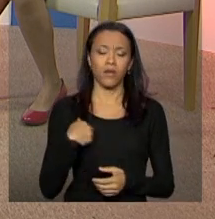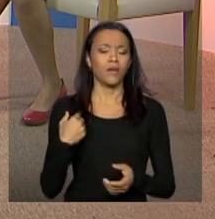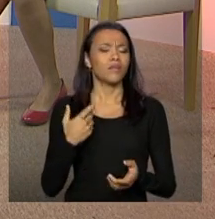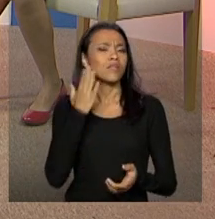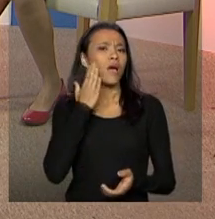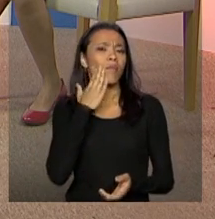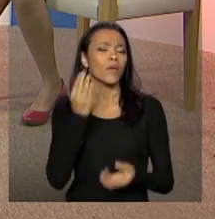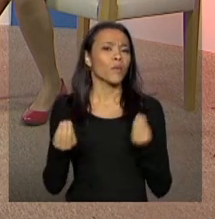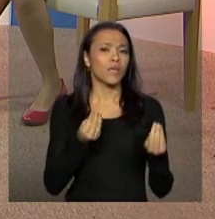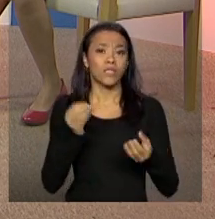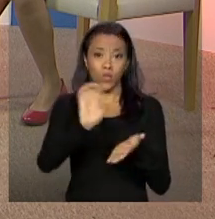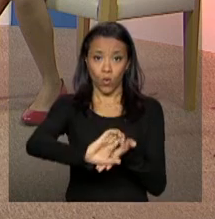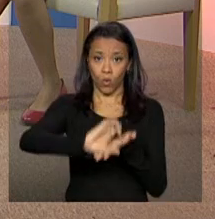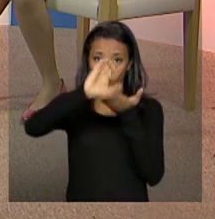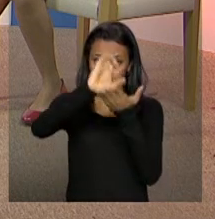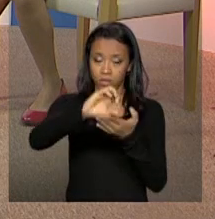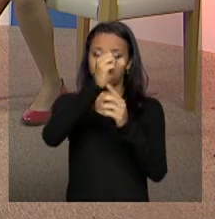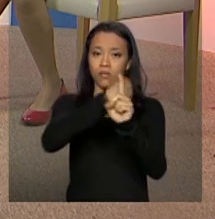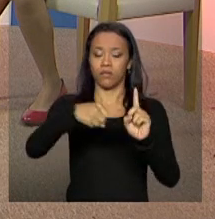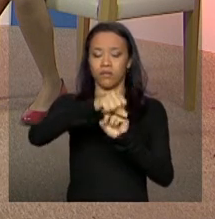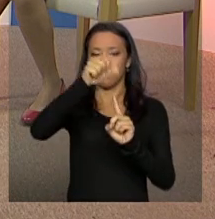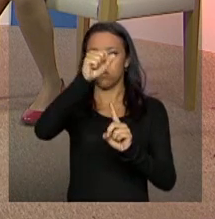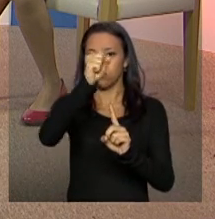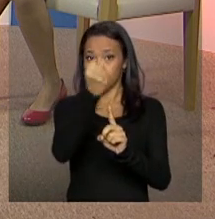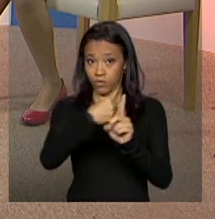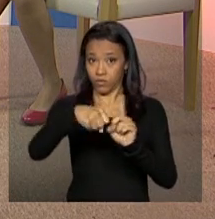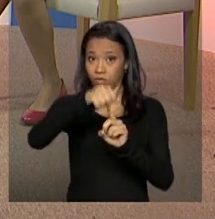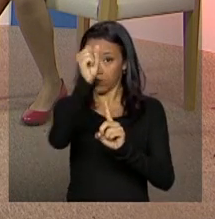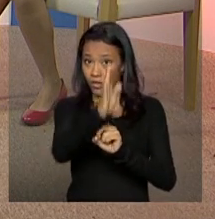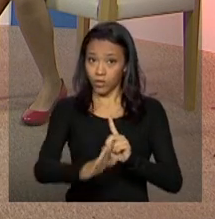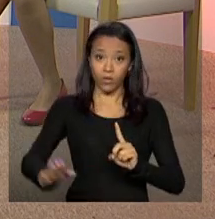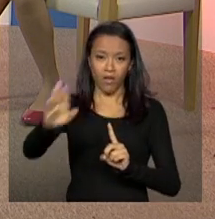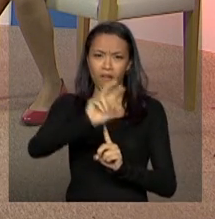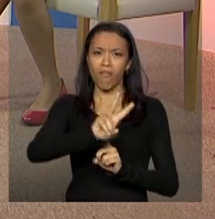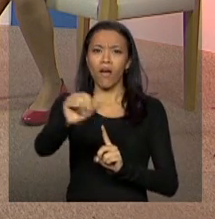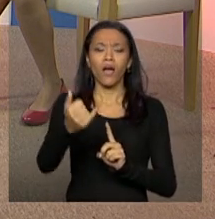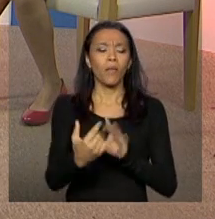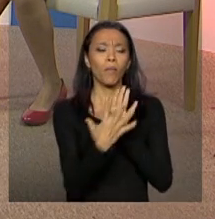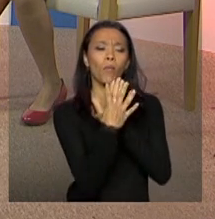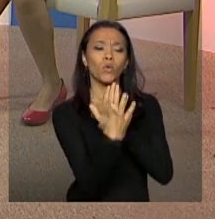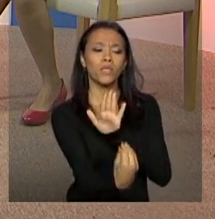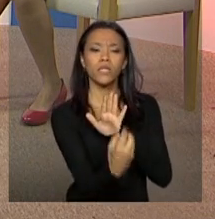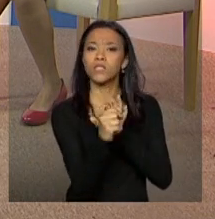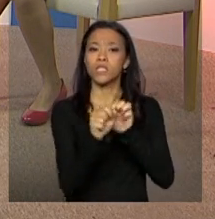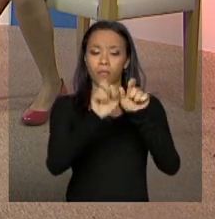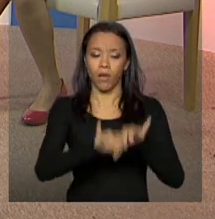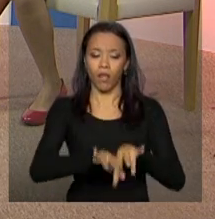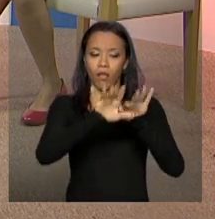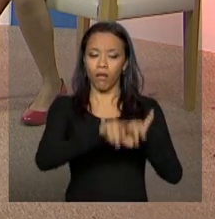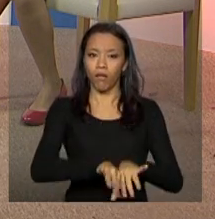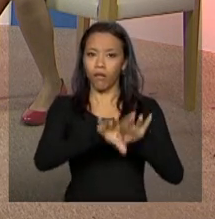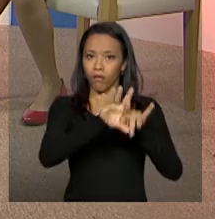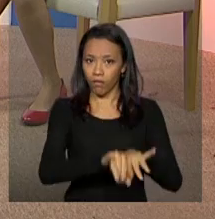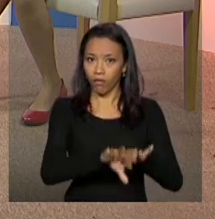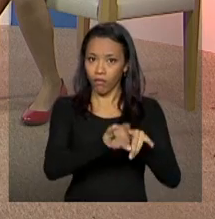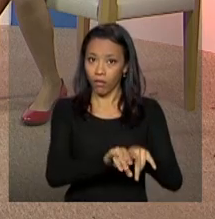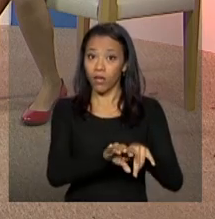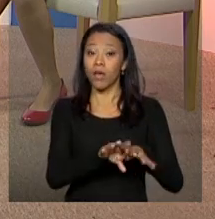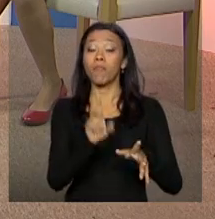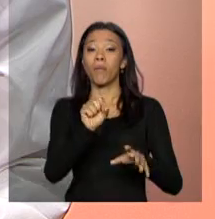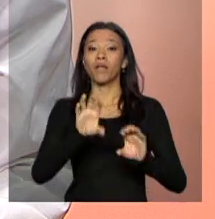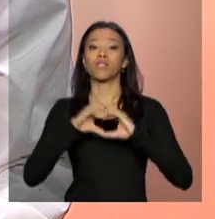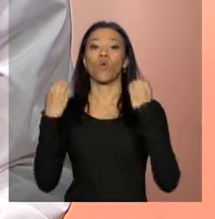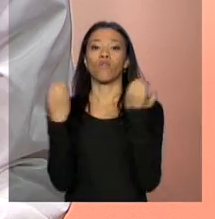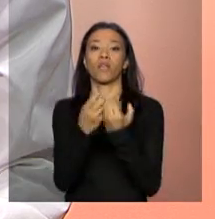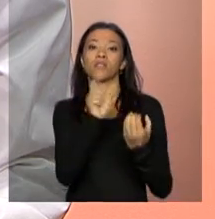Conselho Nacional de Assistência Social vai disponibilizar modelo de relatório para as conferências municipais,